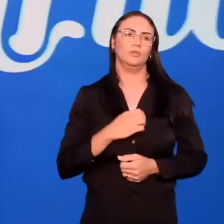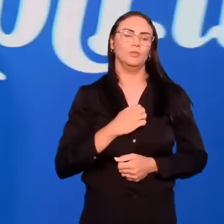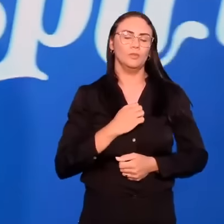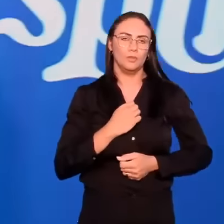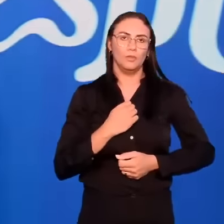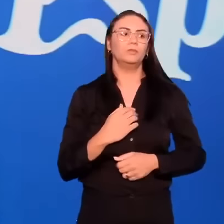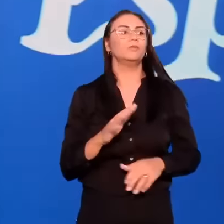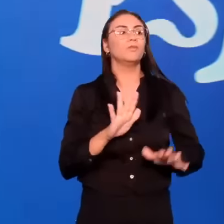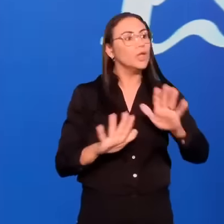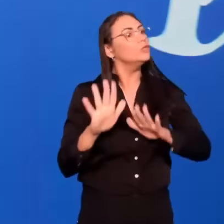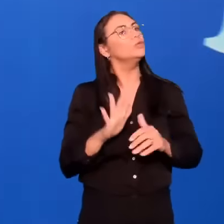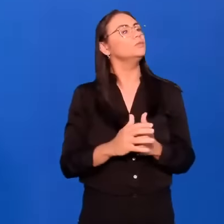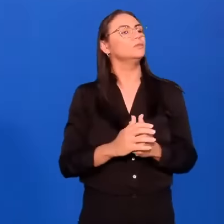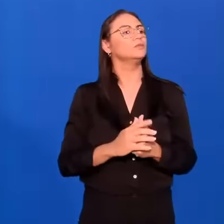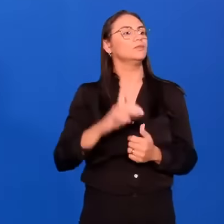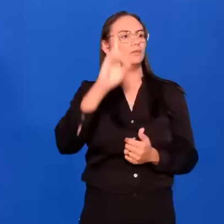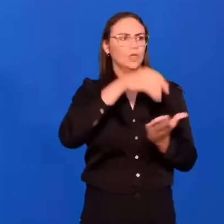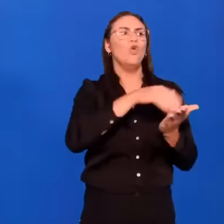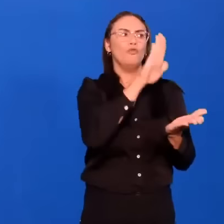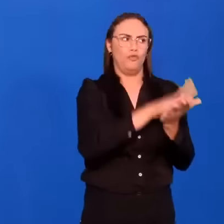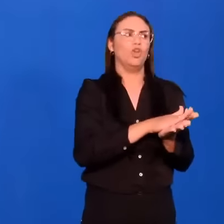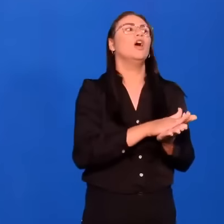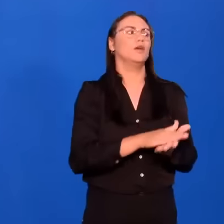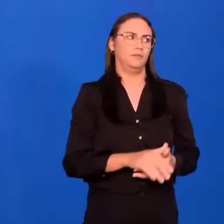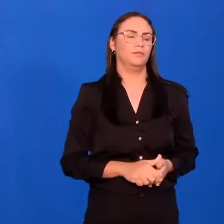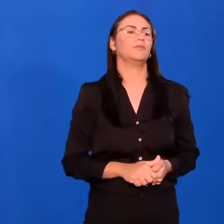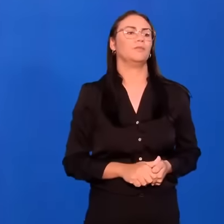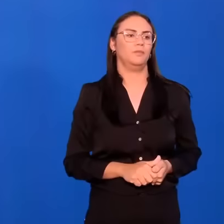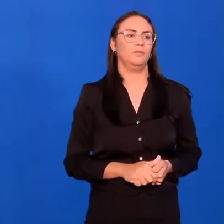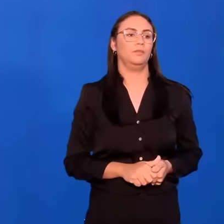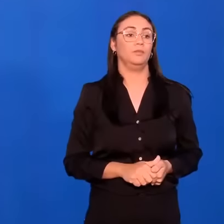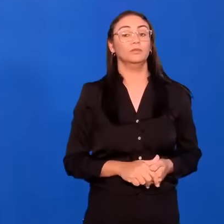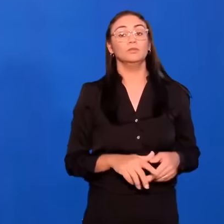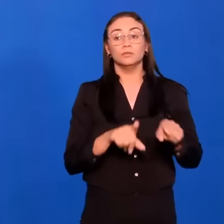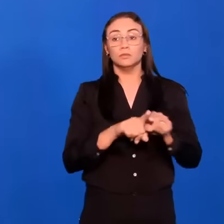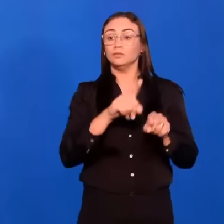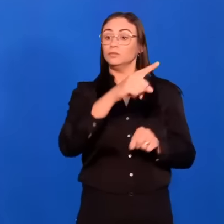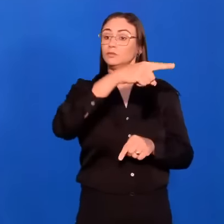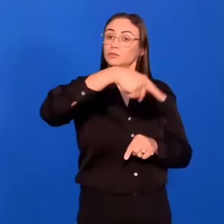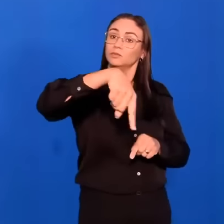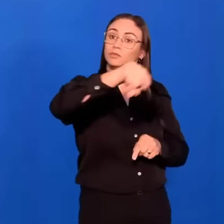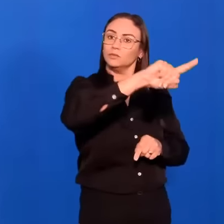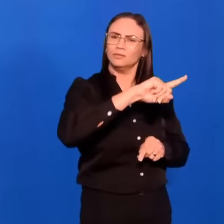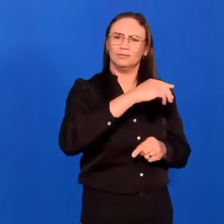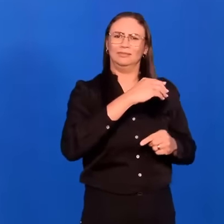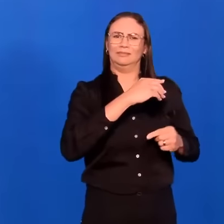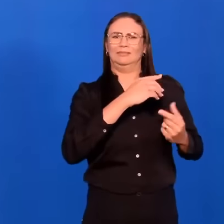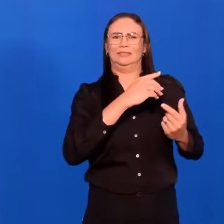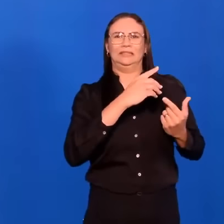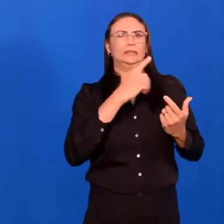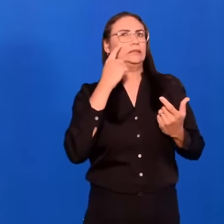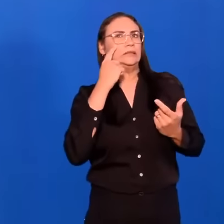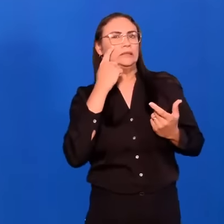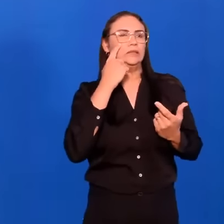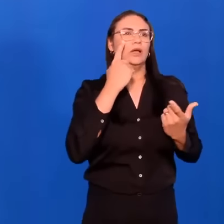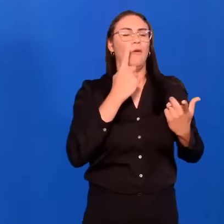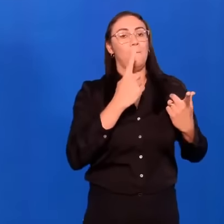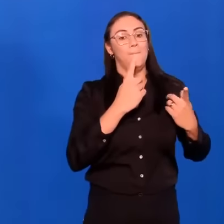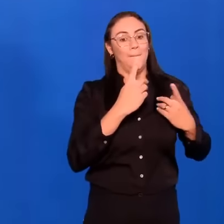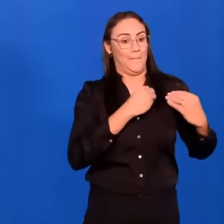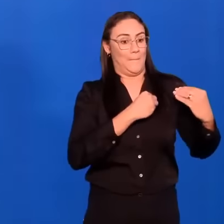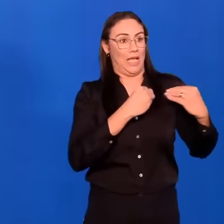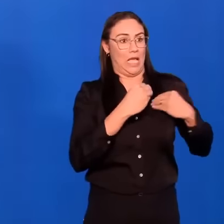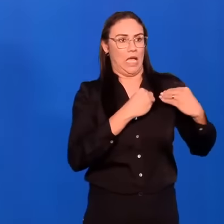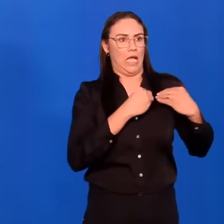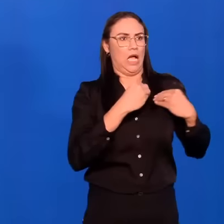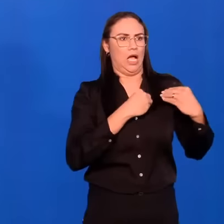Ele é vingador. Segundo, a prática desse pecado, revela a inconversão de